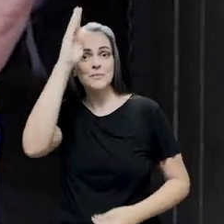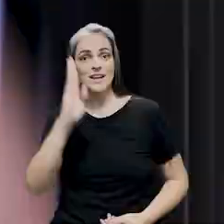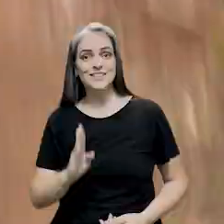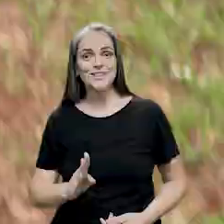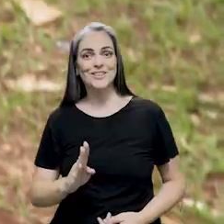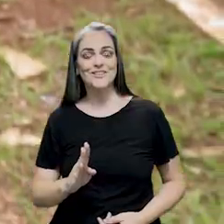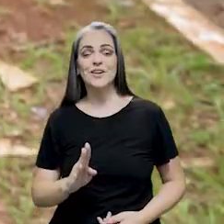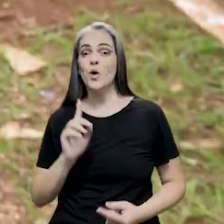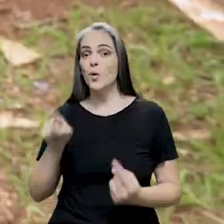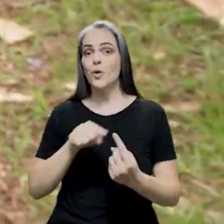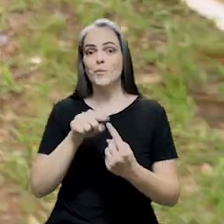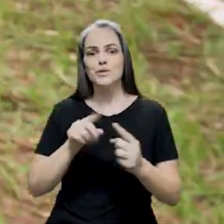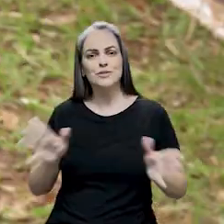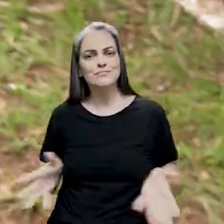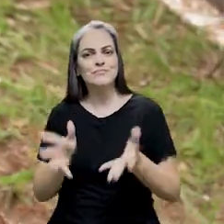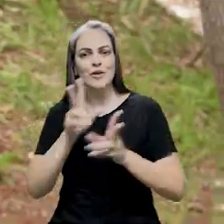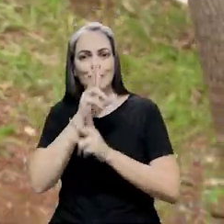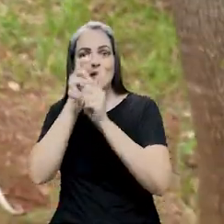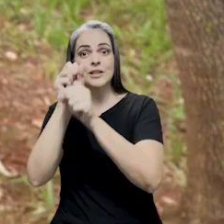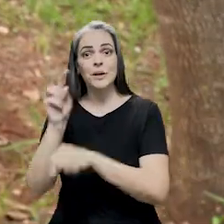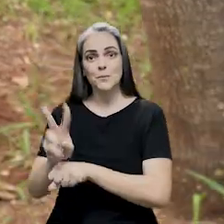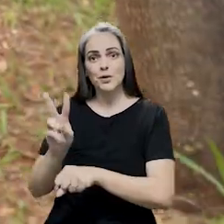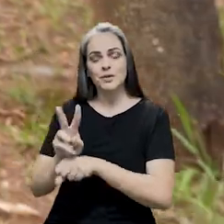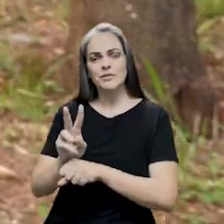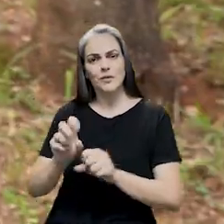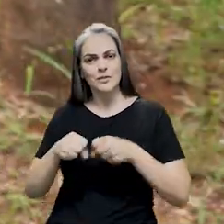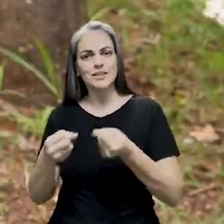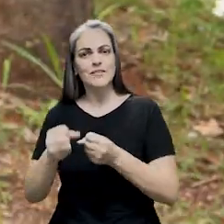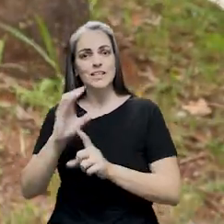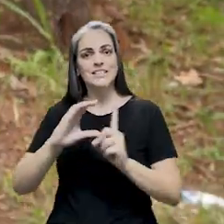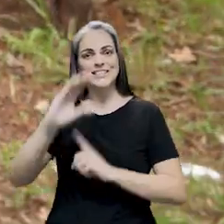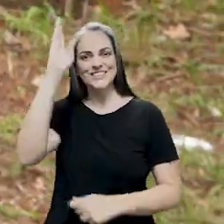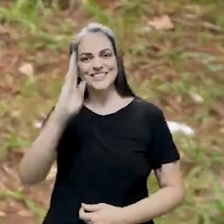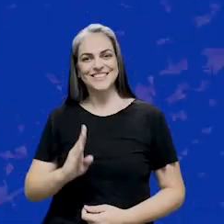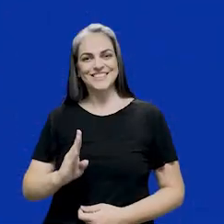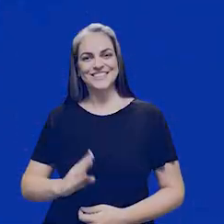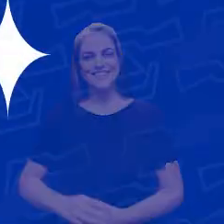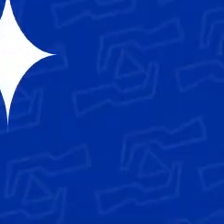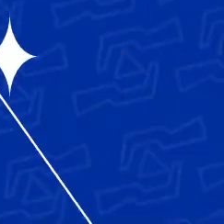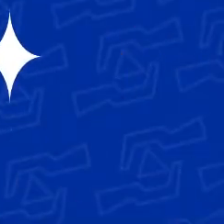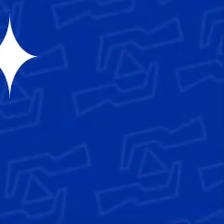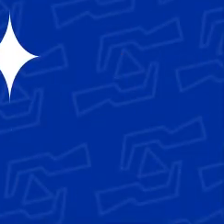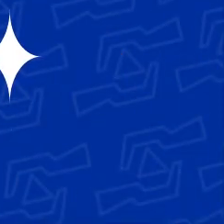brasileiros que visam fortalecer a proteção e defesa civil em nosso país.